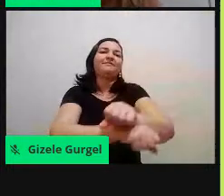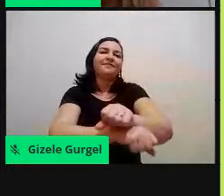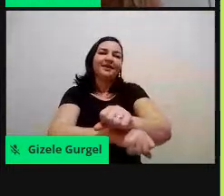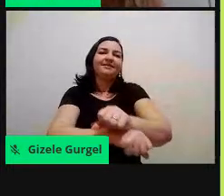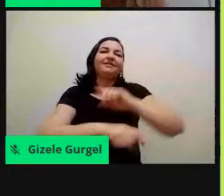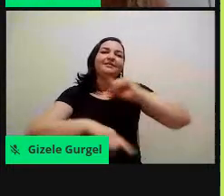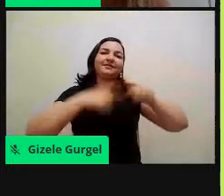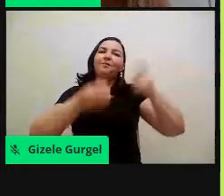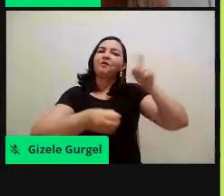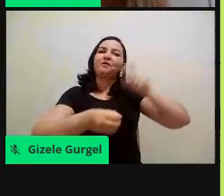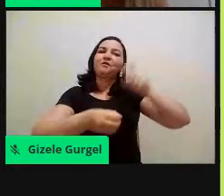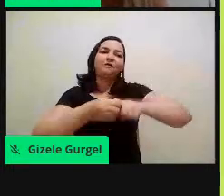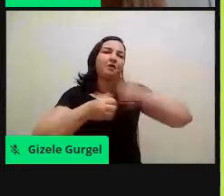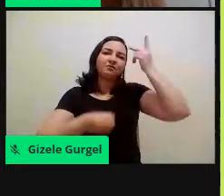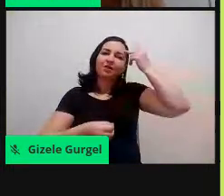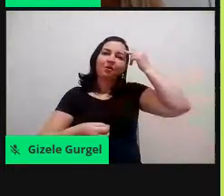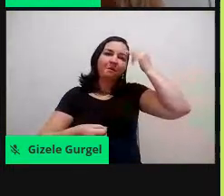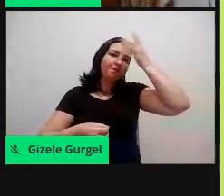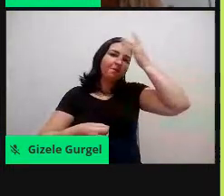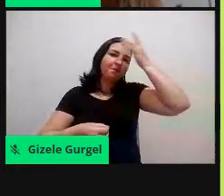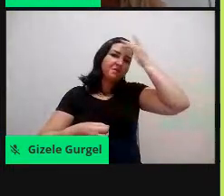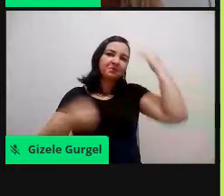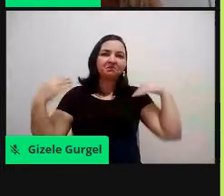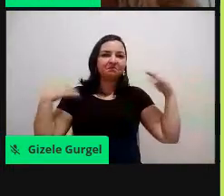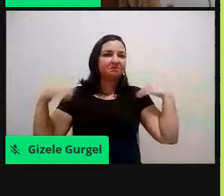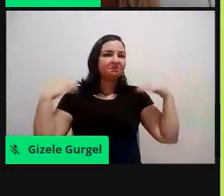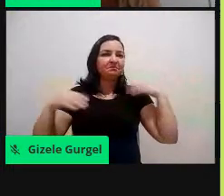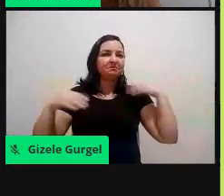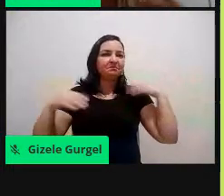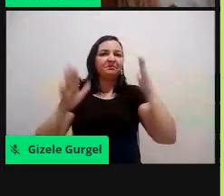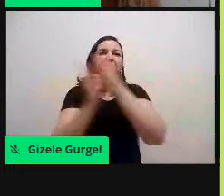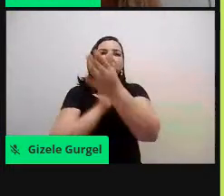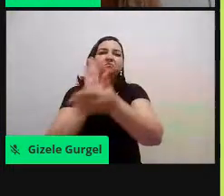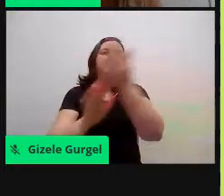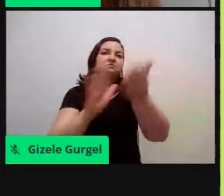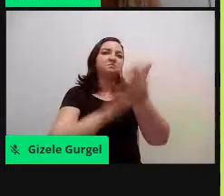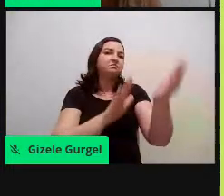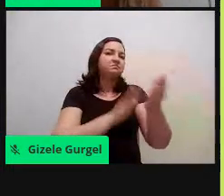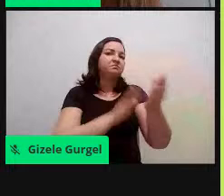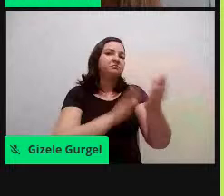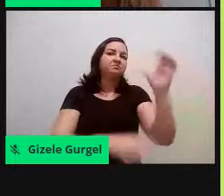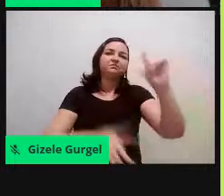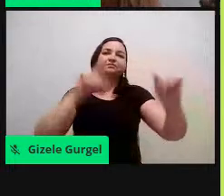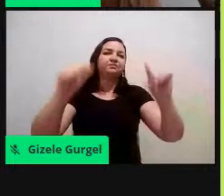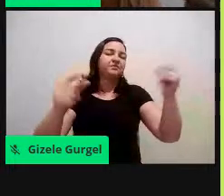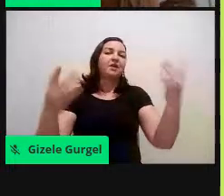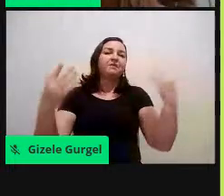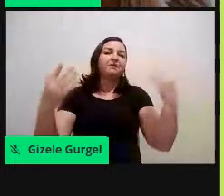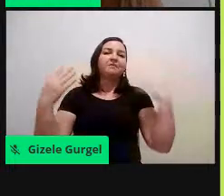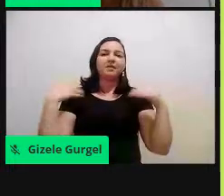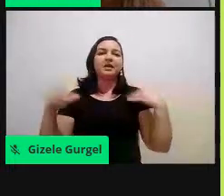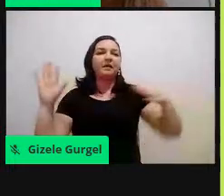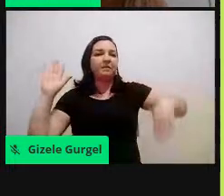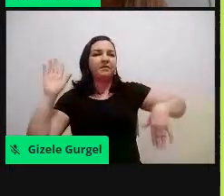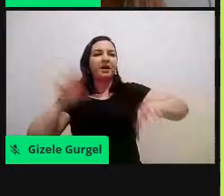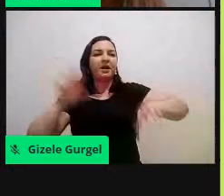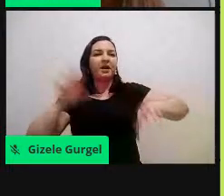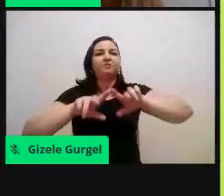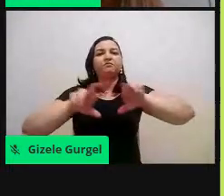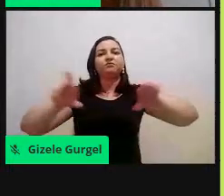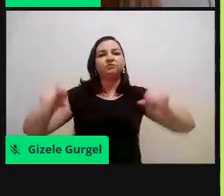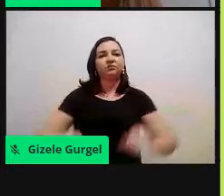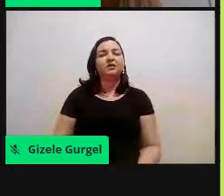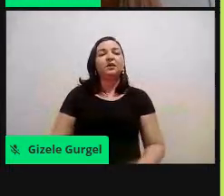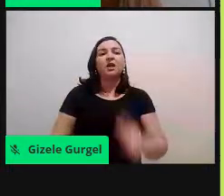e, é, esse reflexo foi sentido por pouco tempo, como eu falei, no início, a gente percebeu isso mais